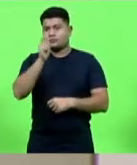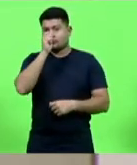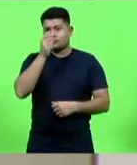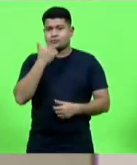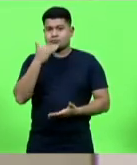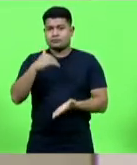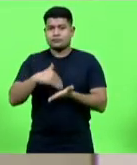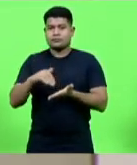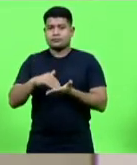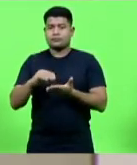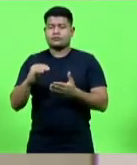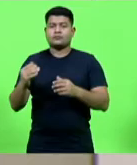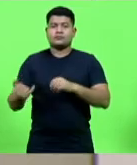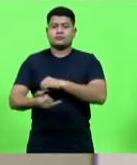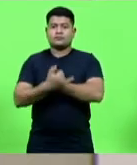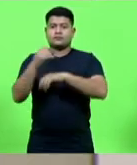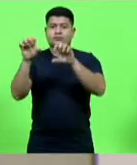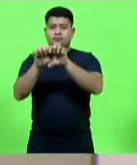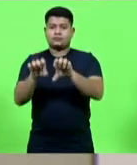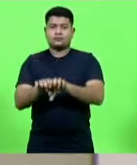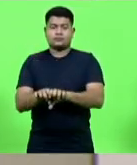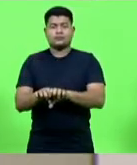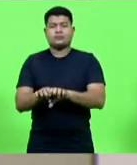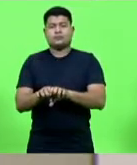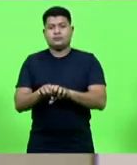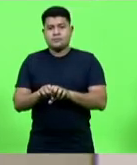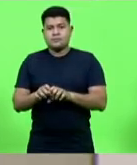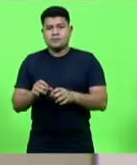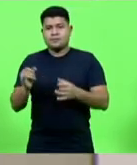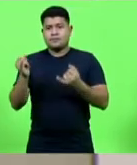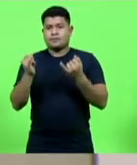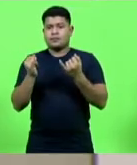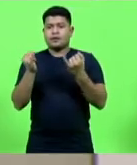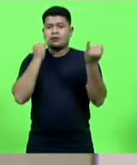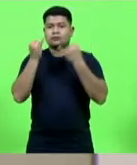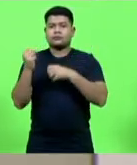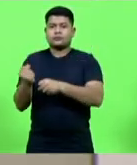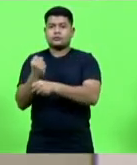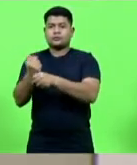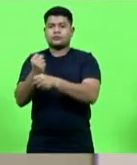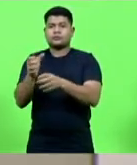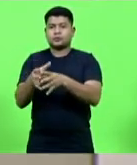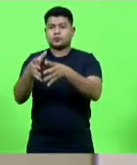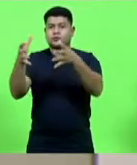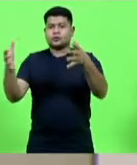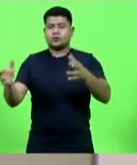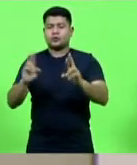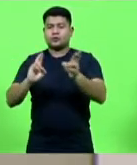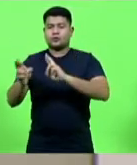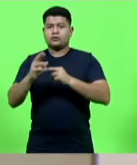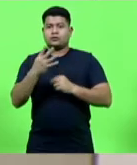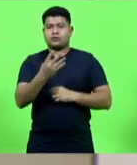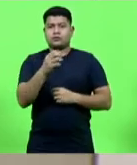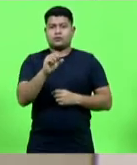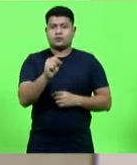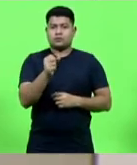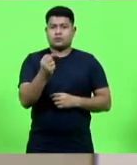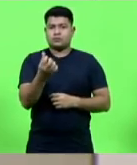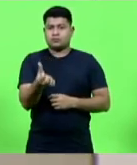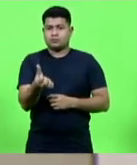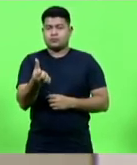solicitando ao secretário do Estado da Infraestrutura, informações acerca da obra que prevê a ampliação da capacidade da rodovia SC-486, trecho